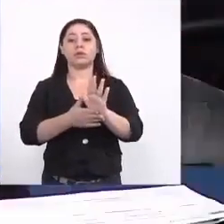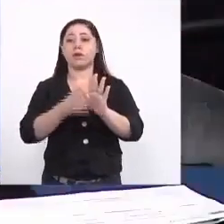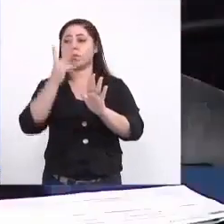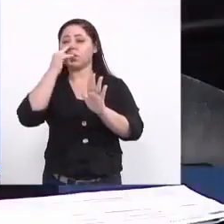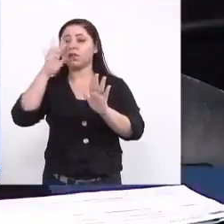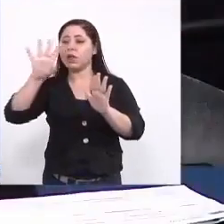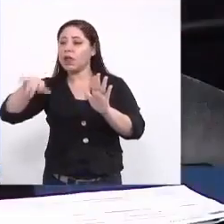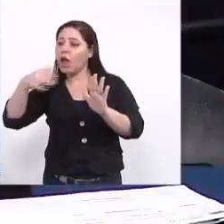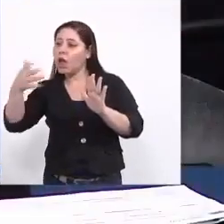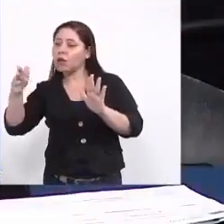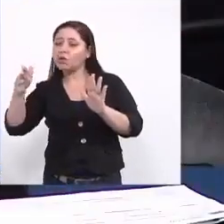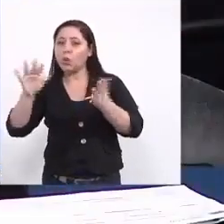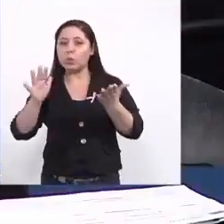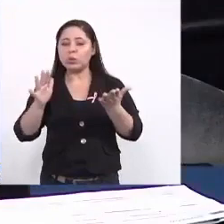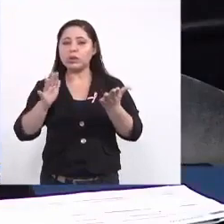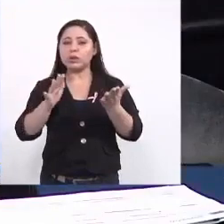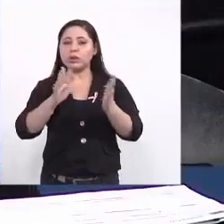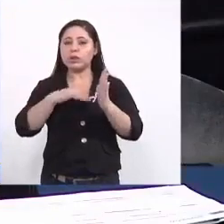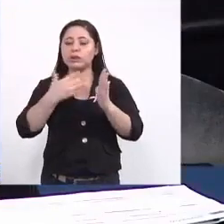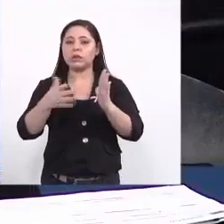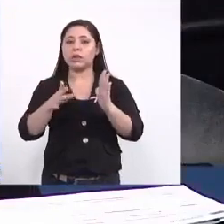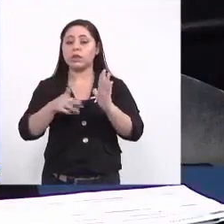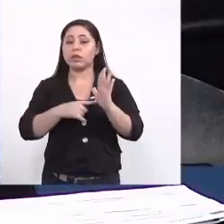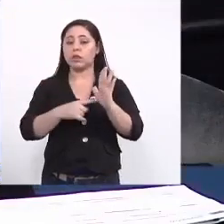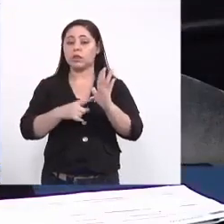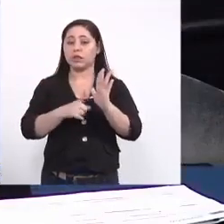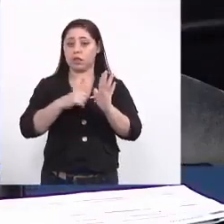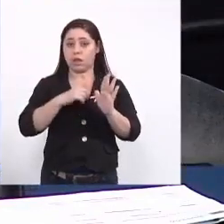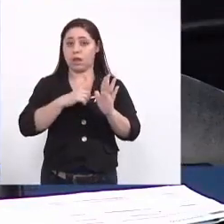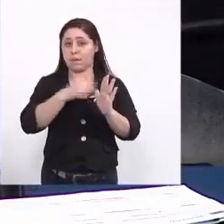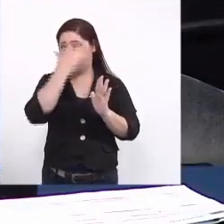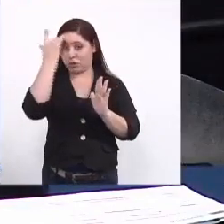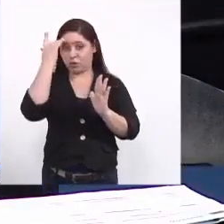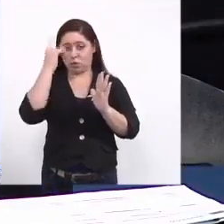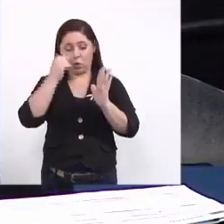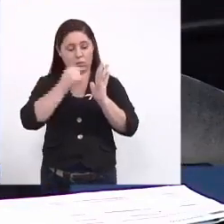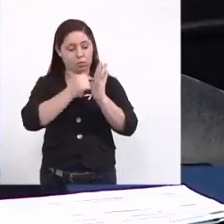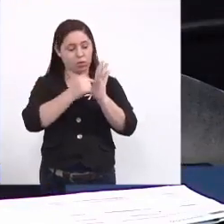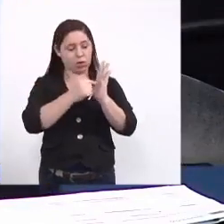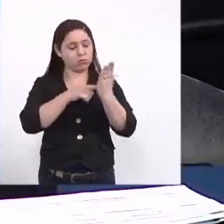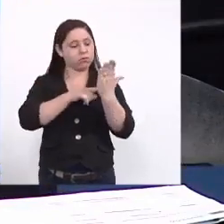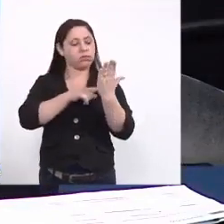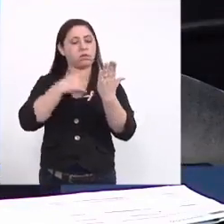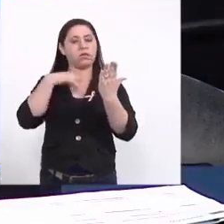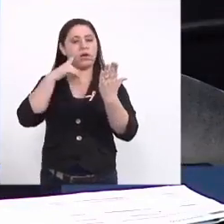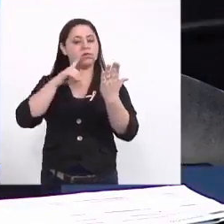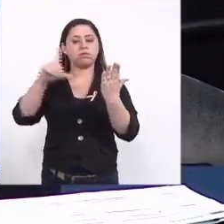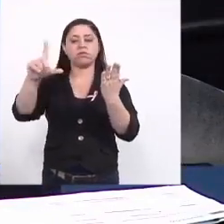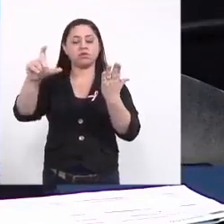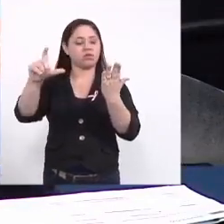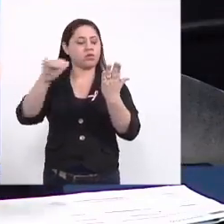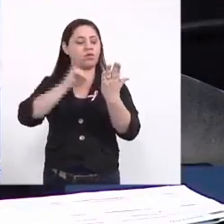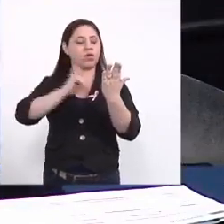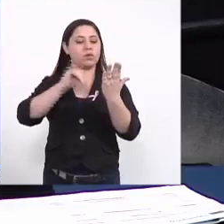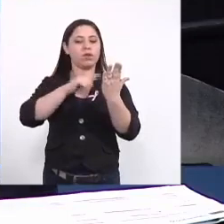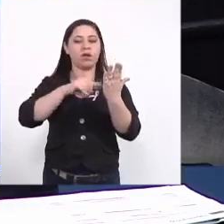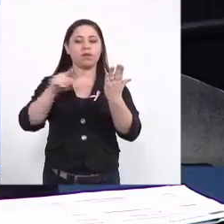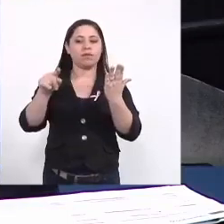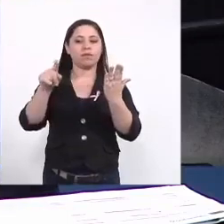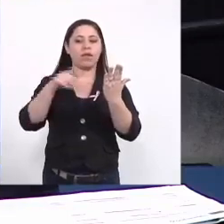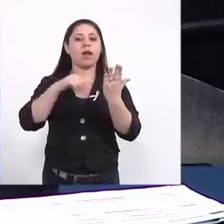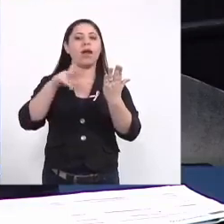code né ele ter e a pessoa entrar e ter não ele de fato